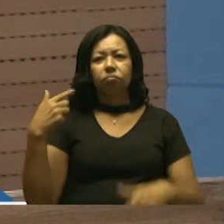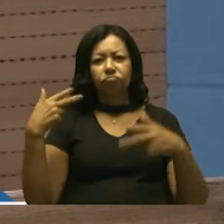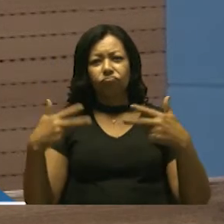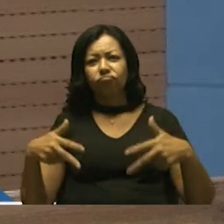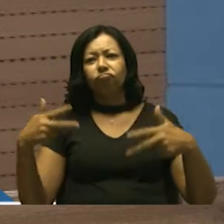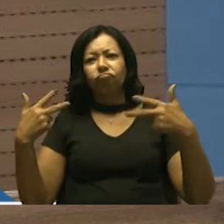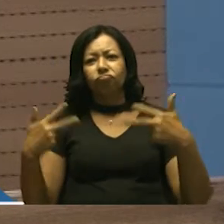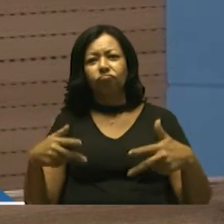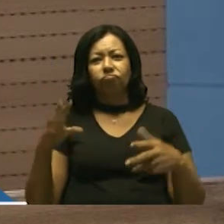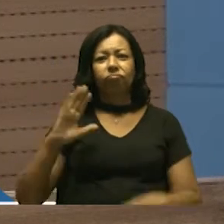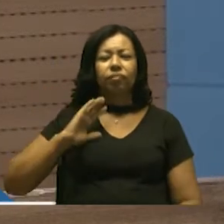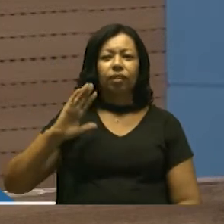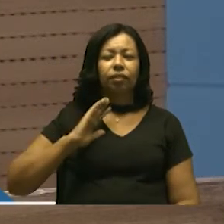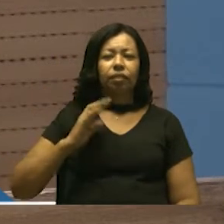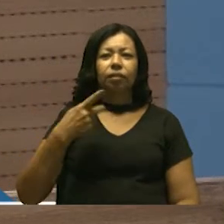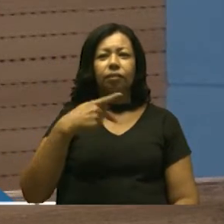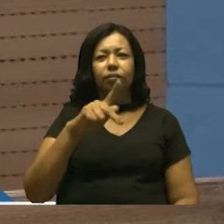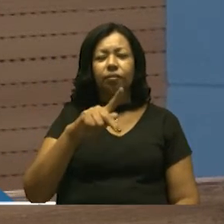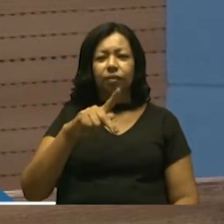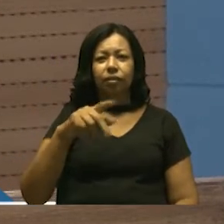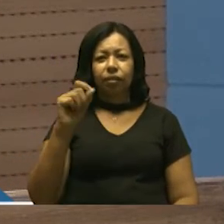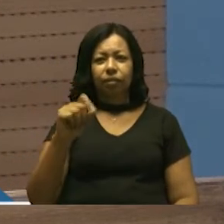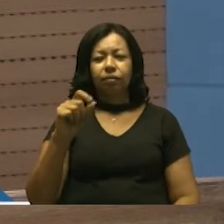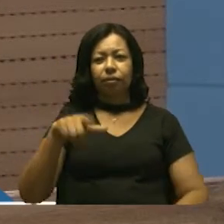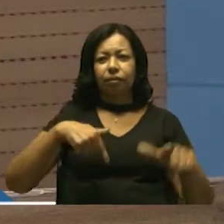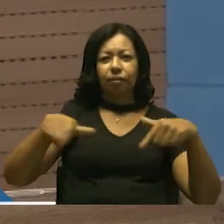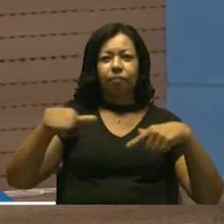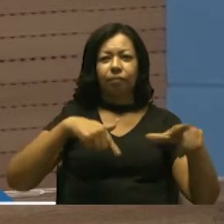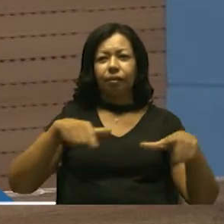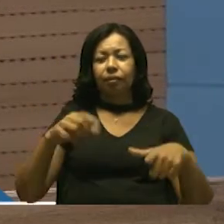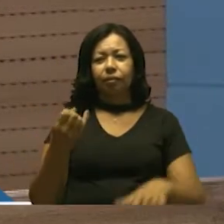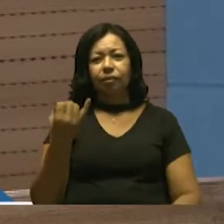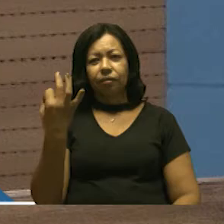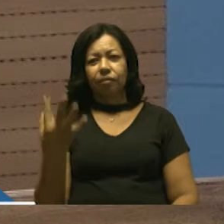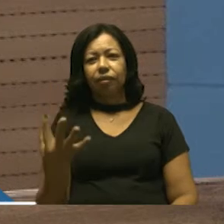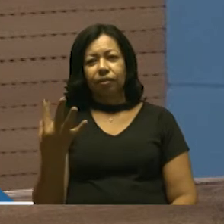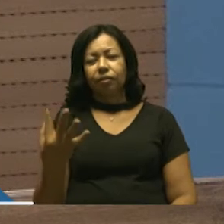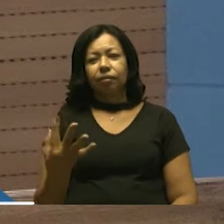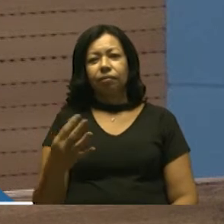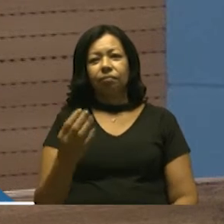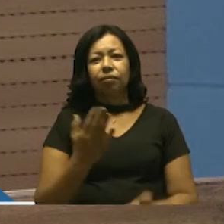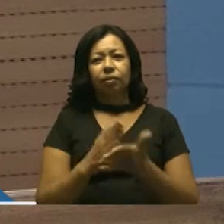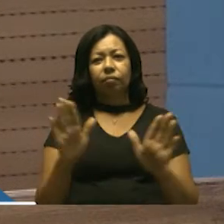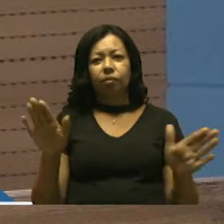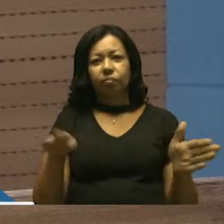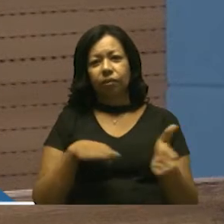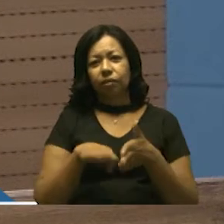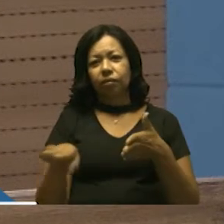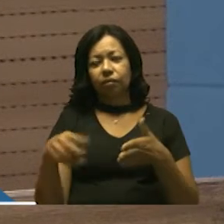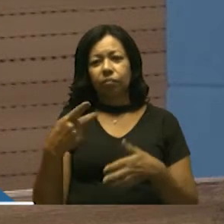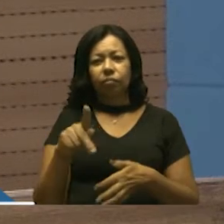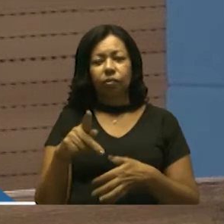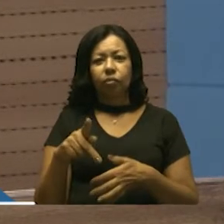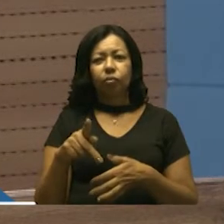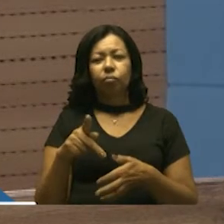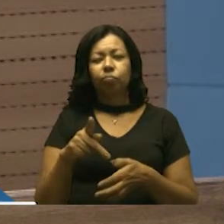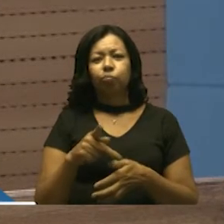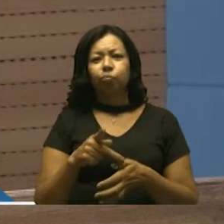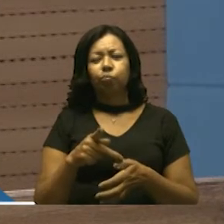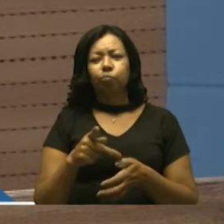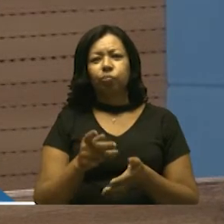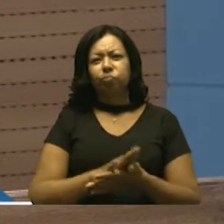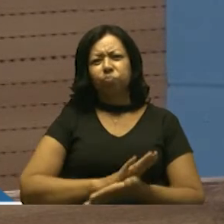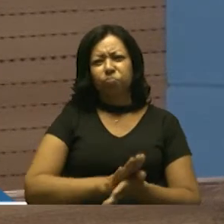nossa cidade. Pessoas que trabalham e muitas vezes acabam passando por preconceitos